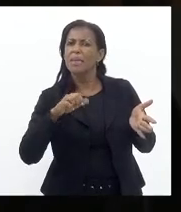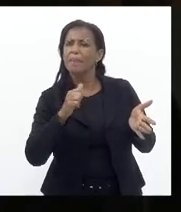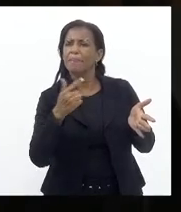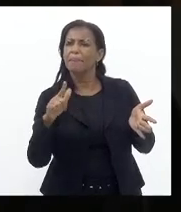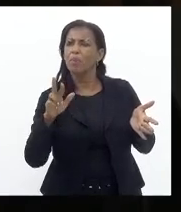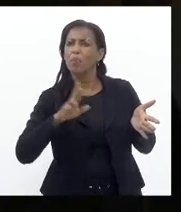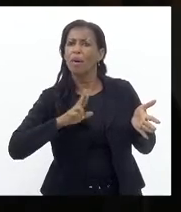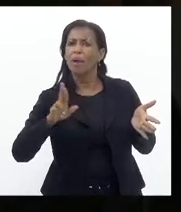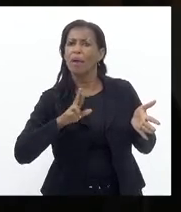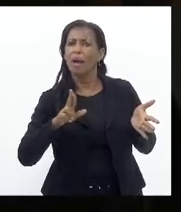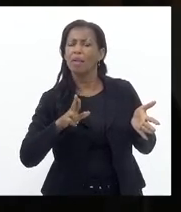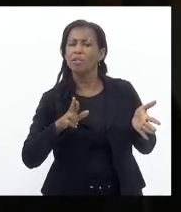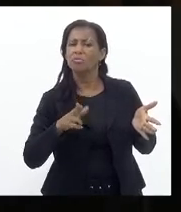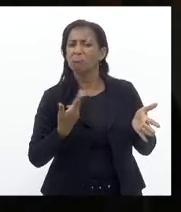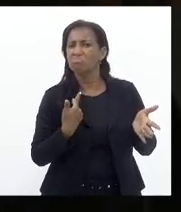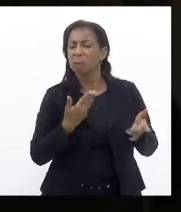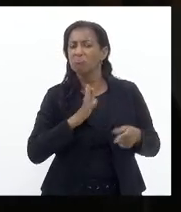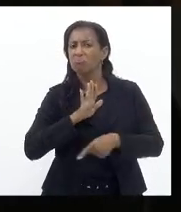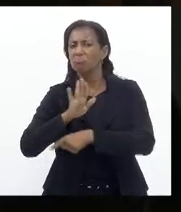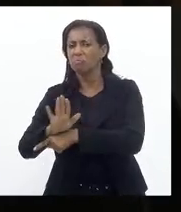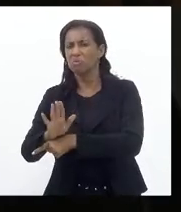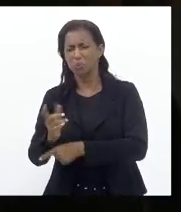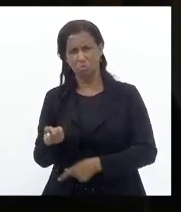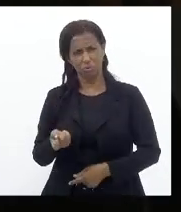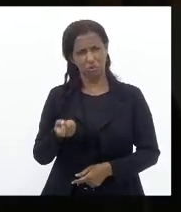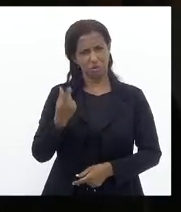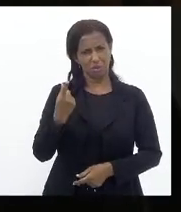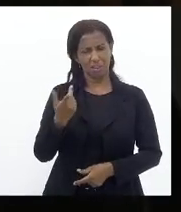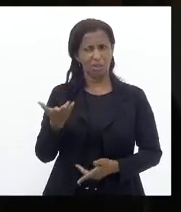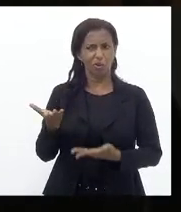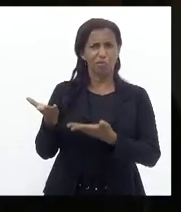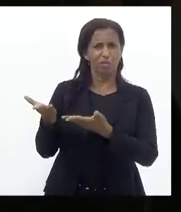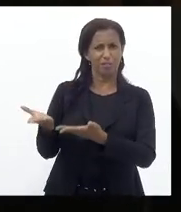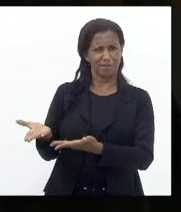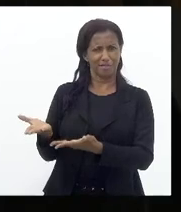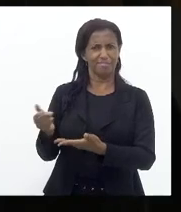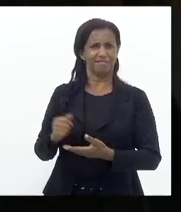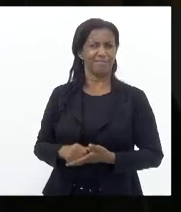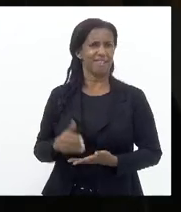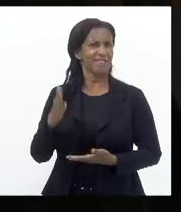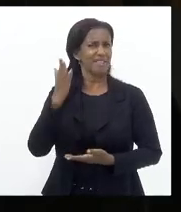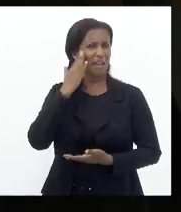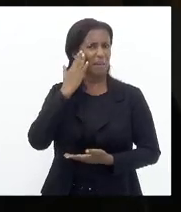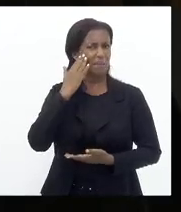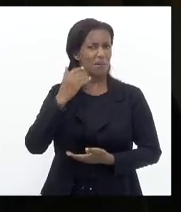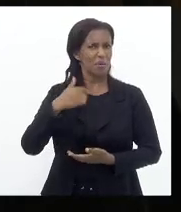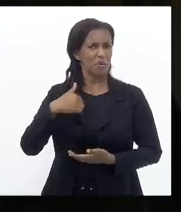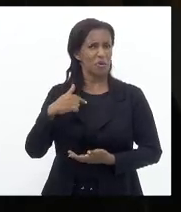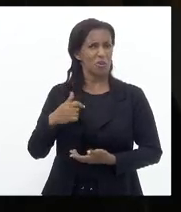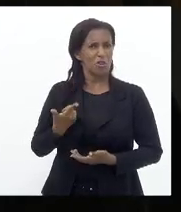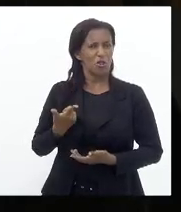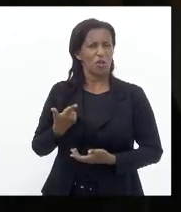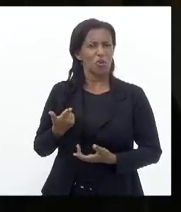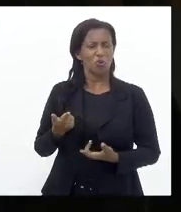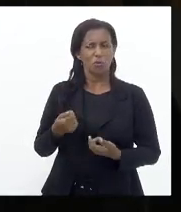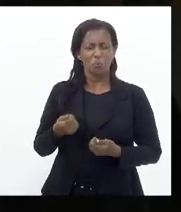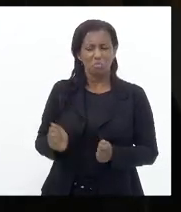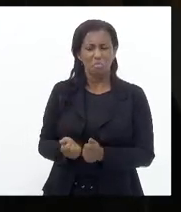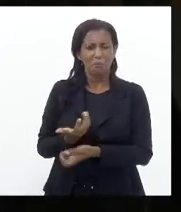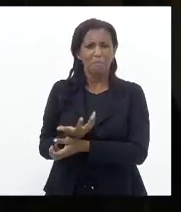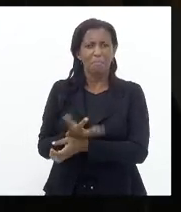De auxílio financeiro E eu estranhei Porque logo você Sabendo que eu sou Mais dura do que um coco Me